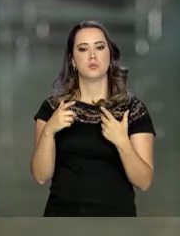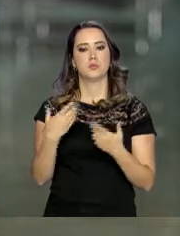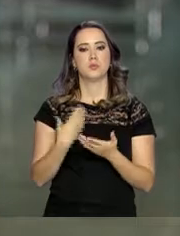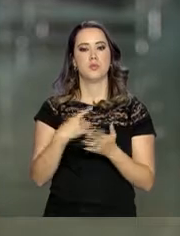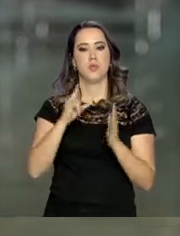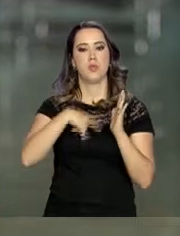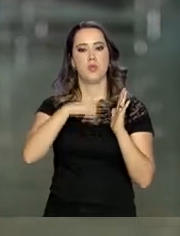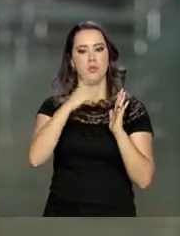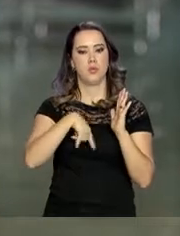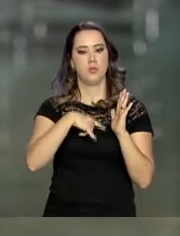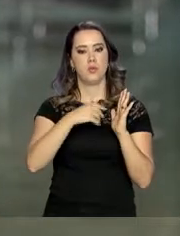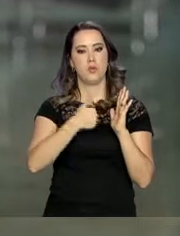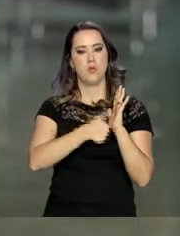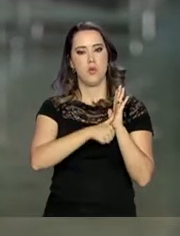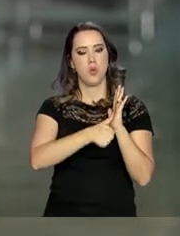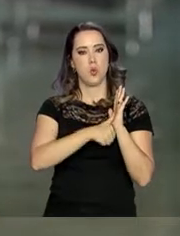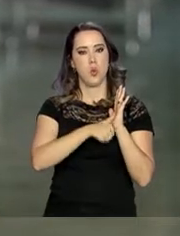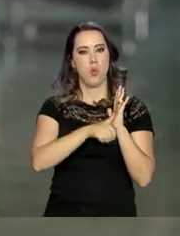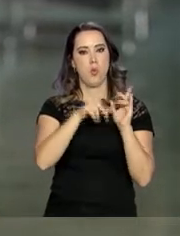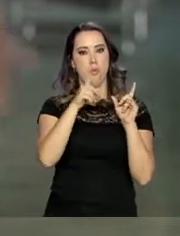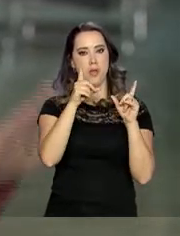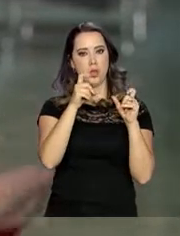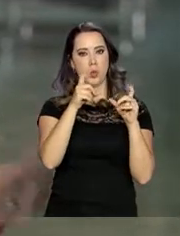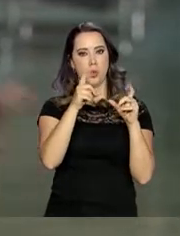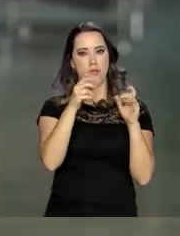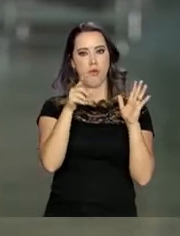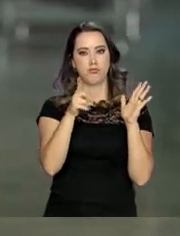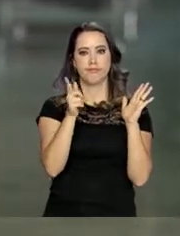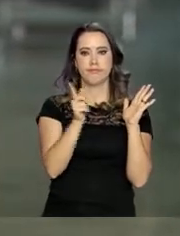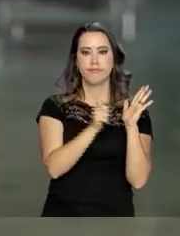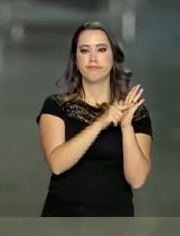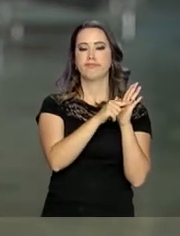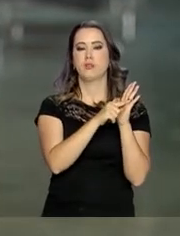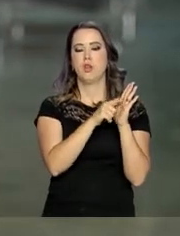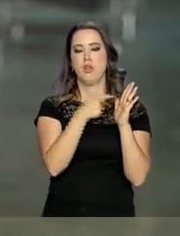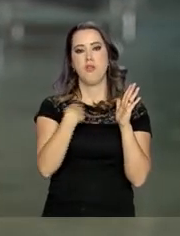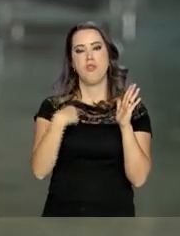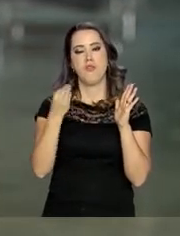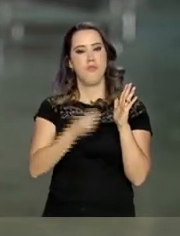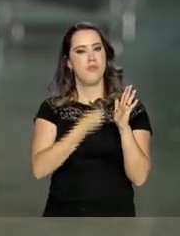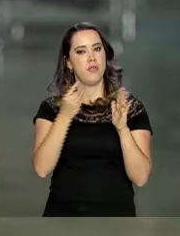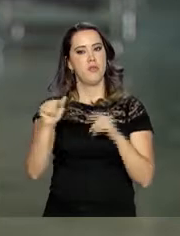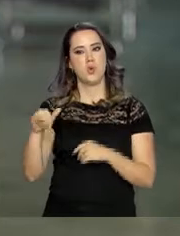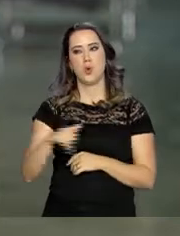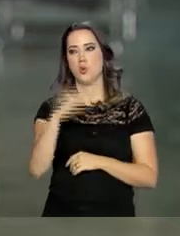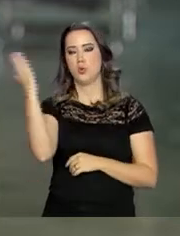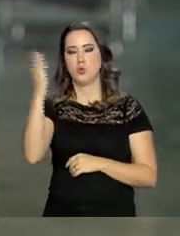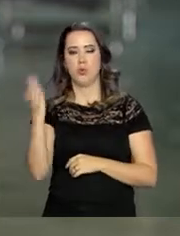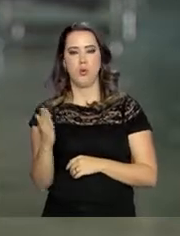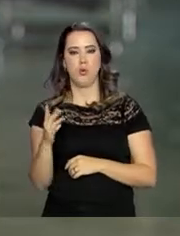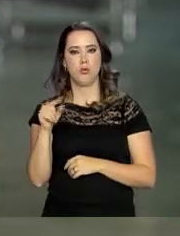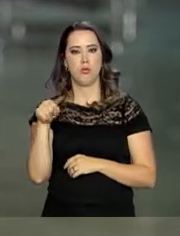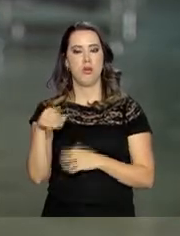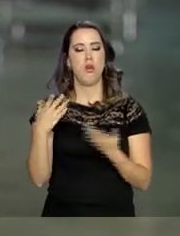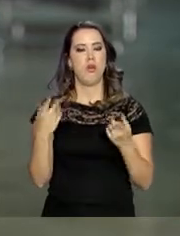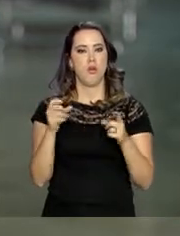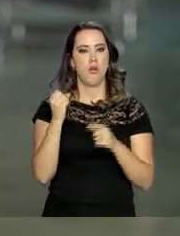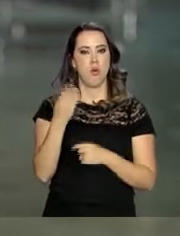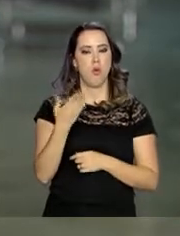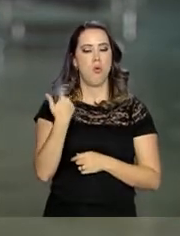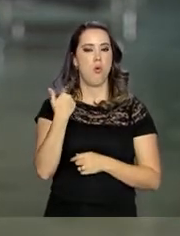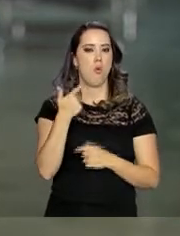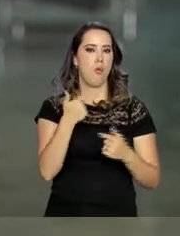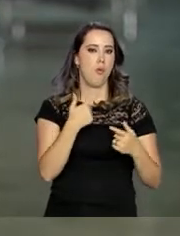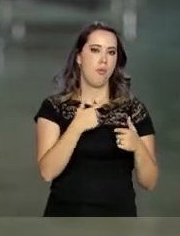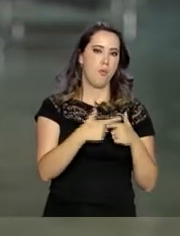e levar um documento com foto. E quem mora fora do país ou tem dificuldade de locomoção pode fazer essa comprovação por